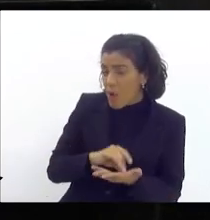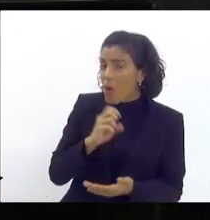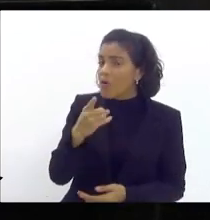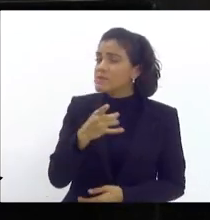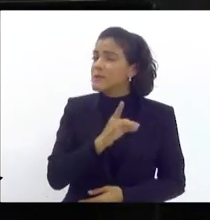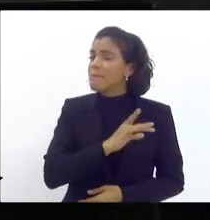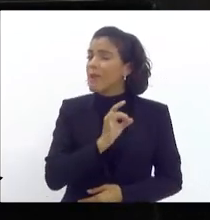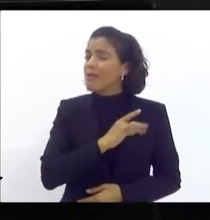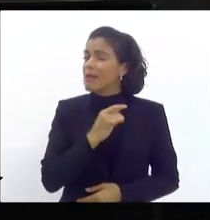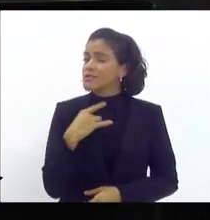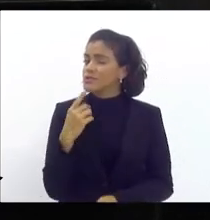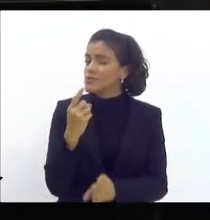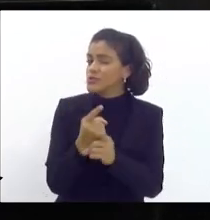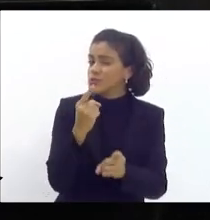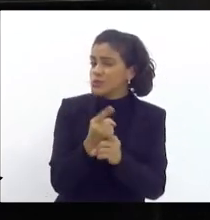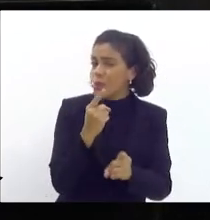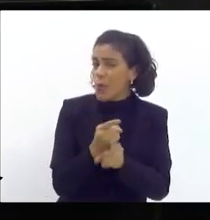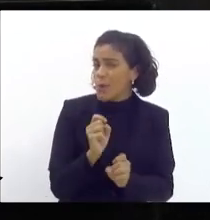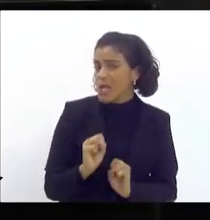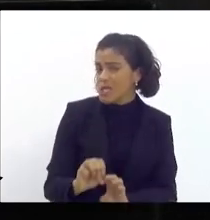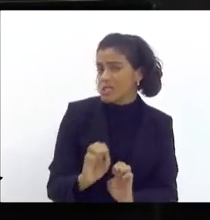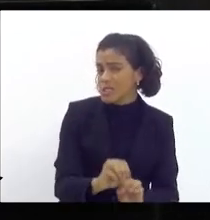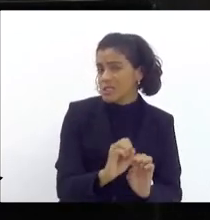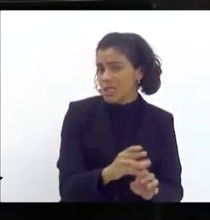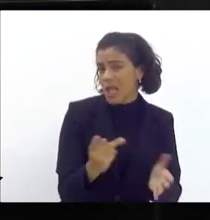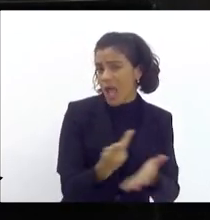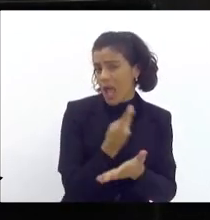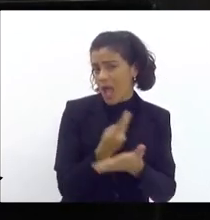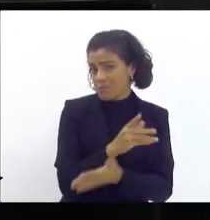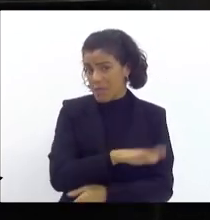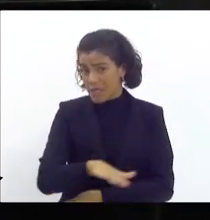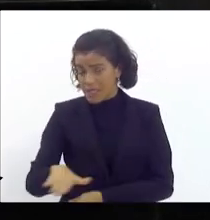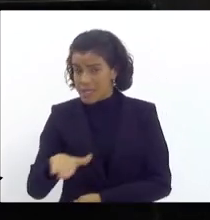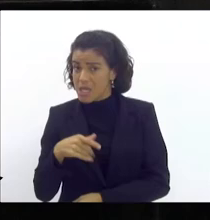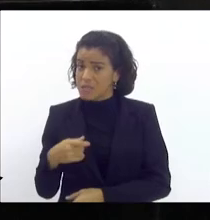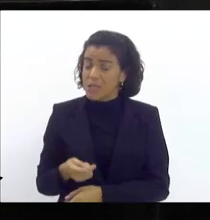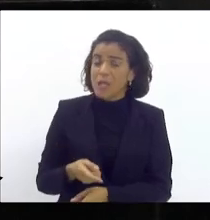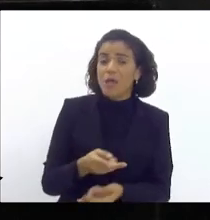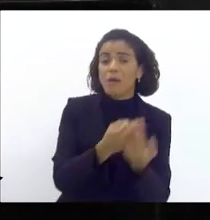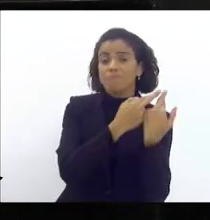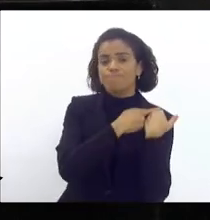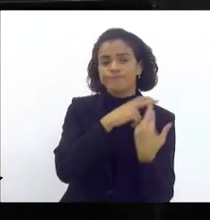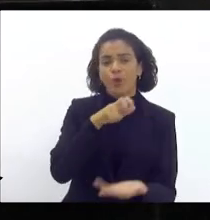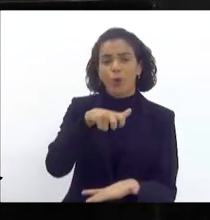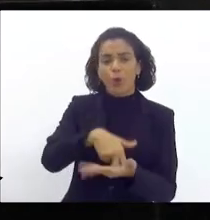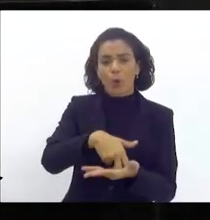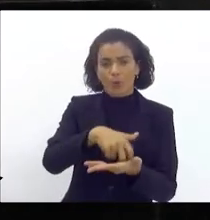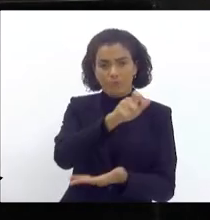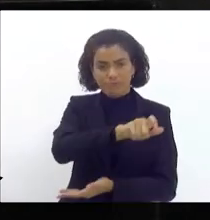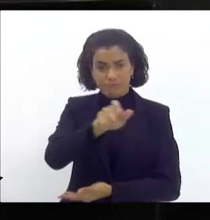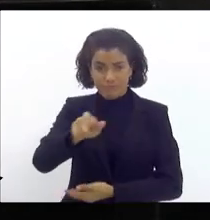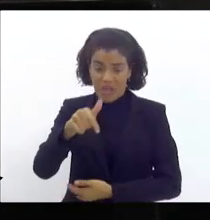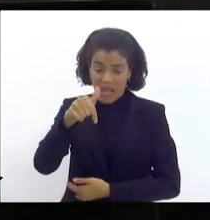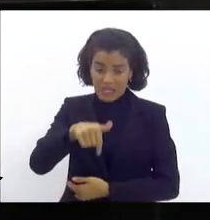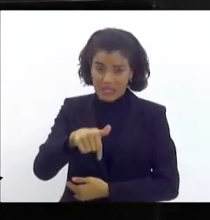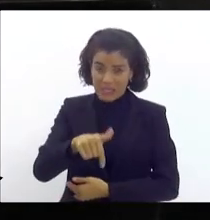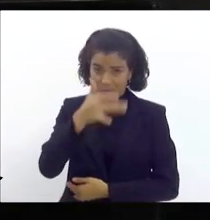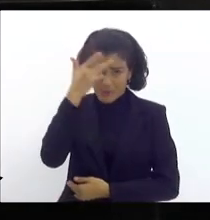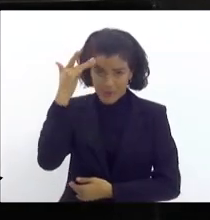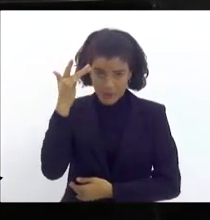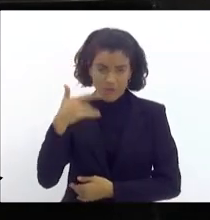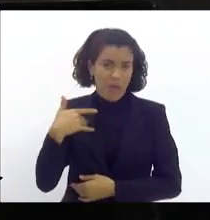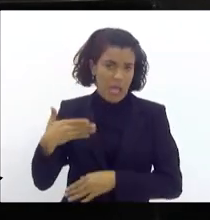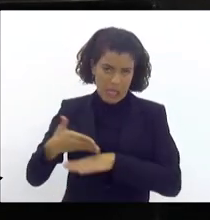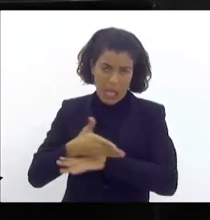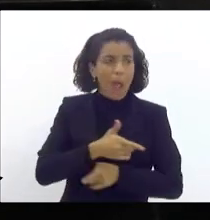que a gente descubra a doutrinação e as pessoas sejam responsabilizadas pelos seus atos? Porque aqui, como eu falo, ninguém vai entrar